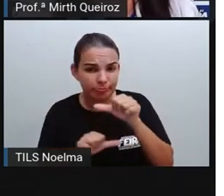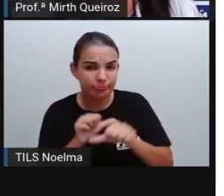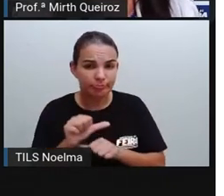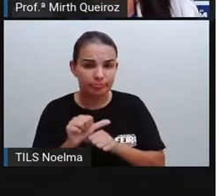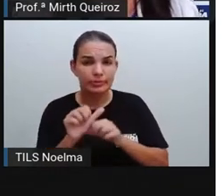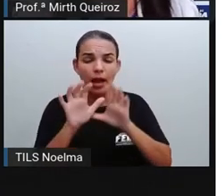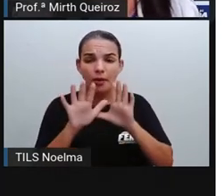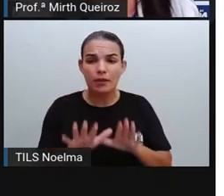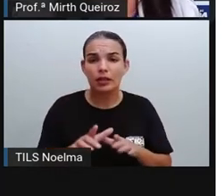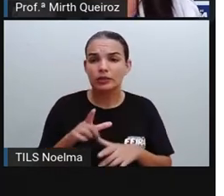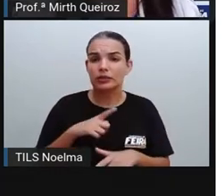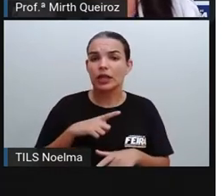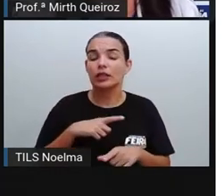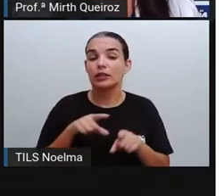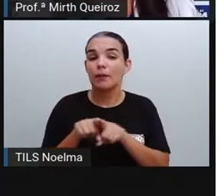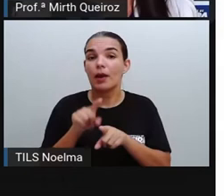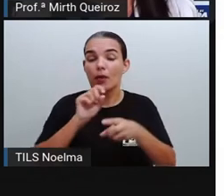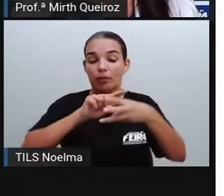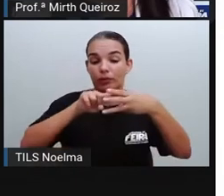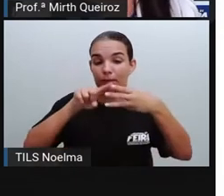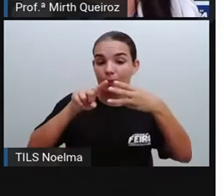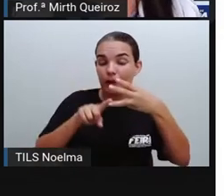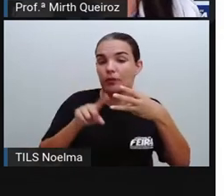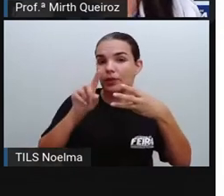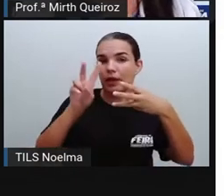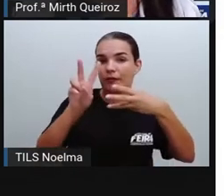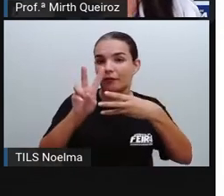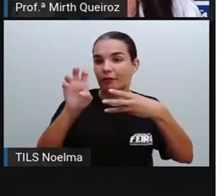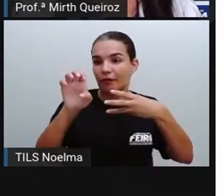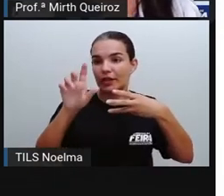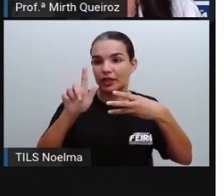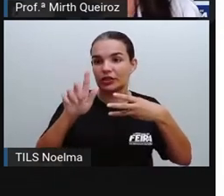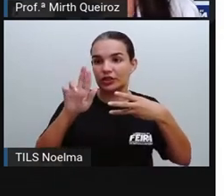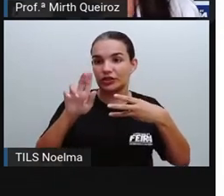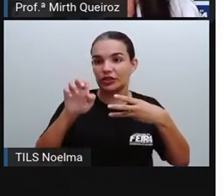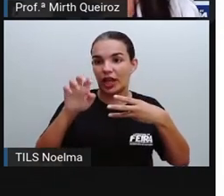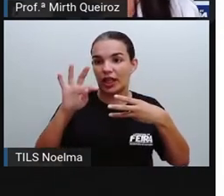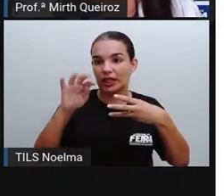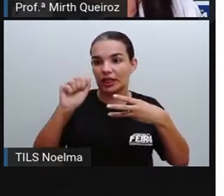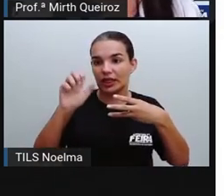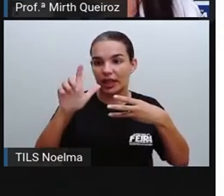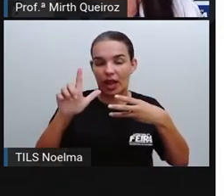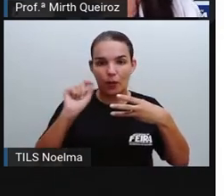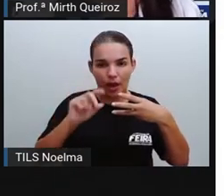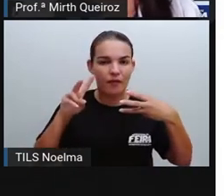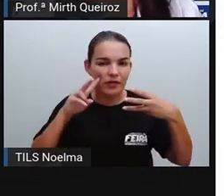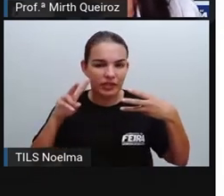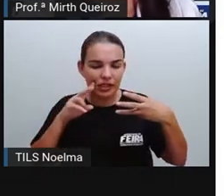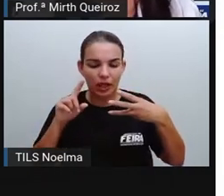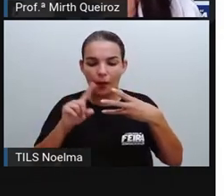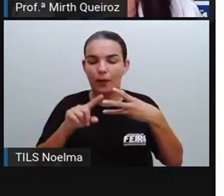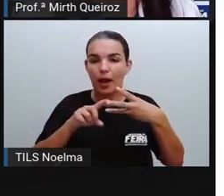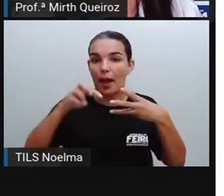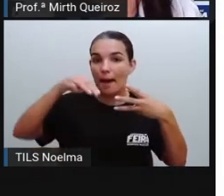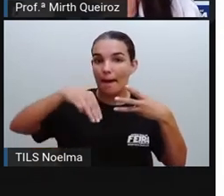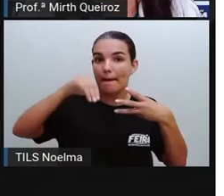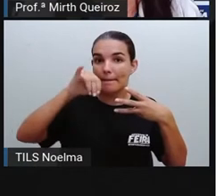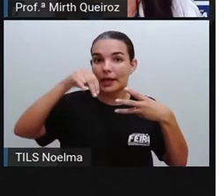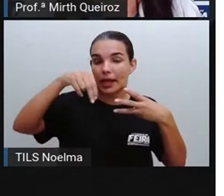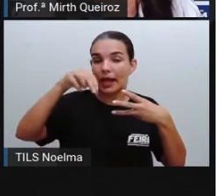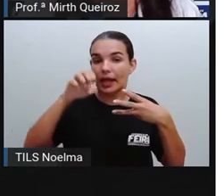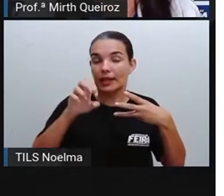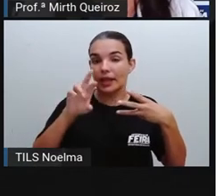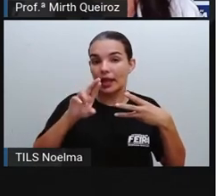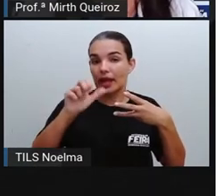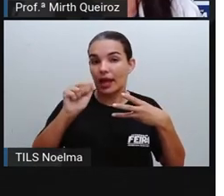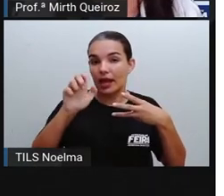matérias-primas que são de ordem vegetal, que no caso seriam as próprias plantas, mineral, onde a gente vai ter